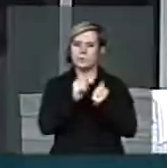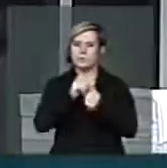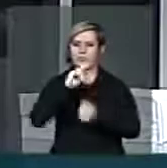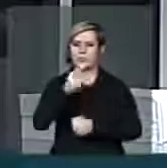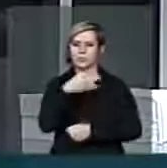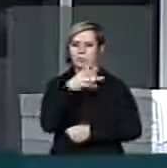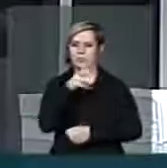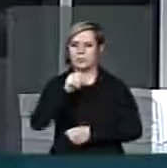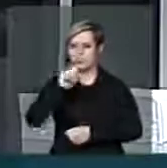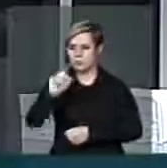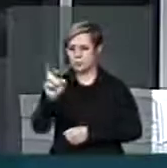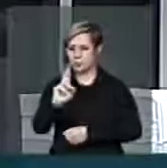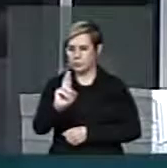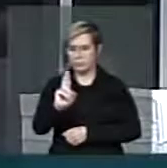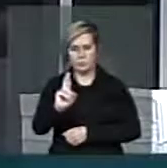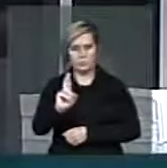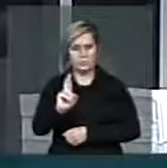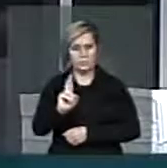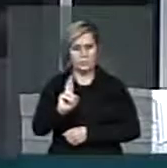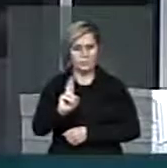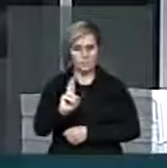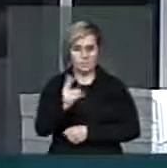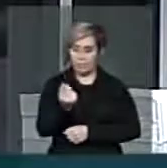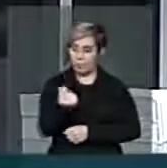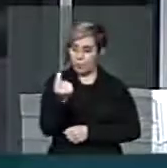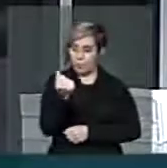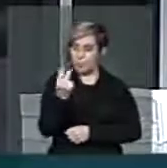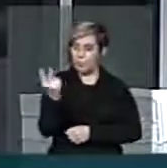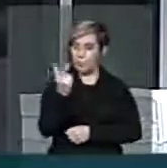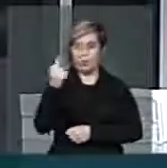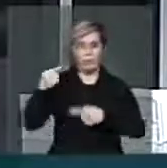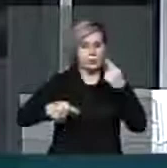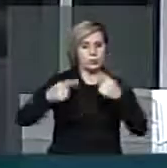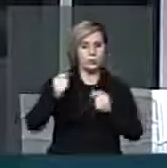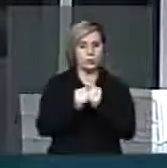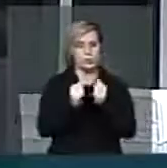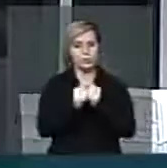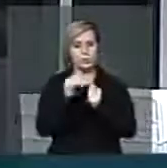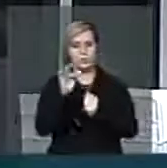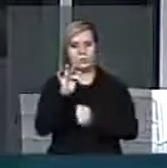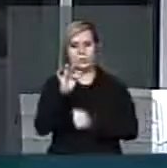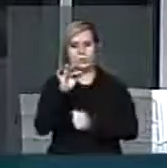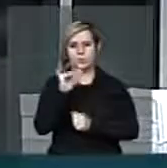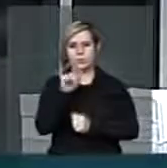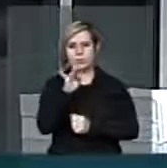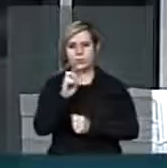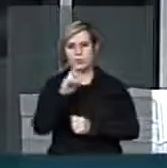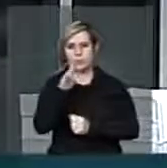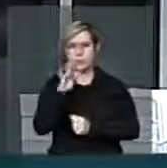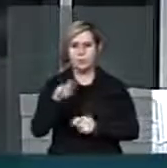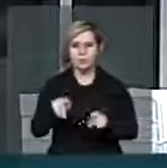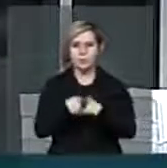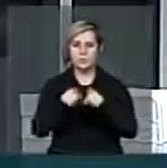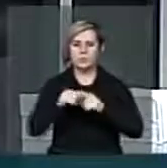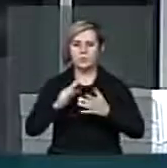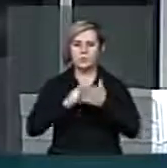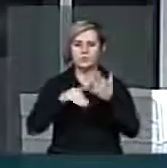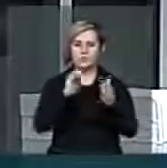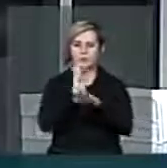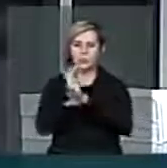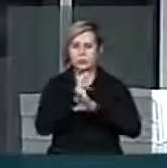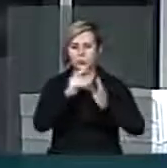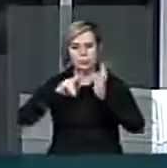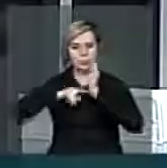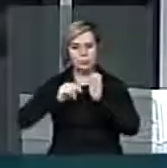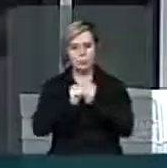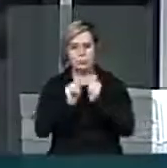.488,00. valor esse, discutido e debatido com a AFITERTE, com todos os sindicatos de todos os estados, para